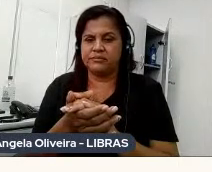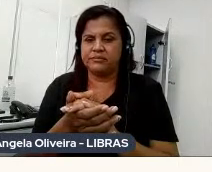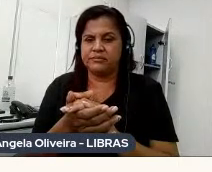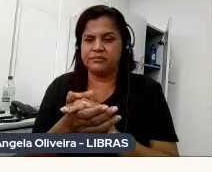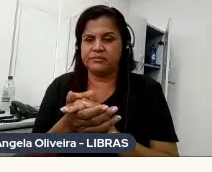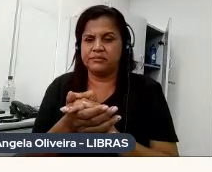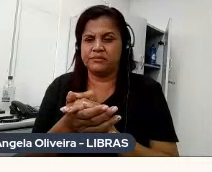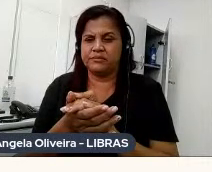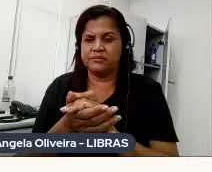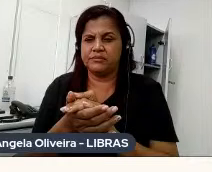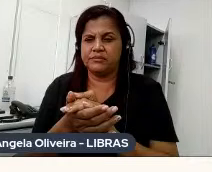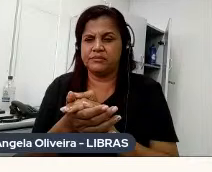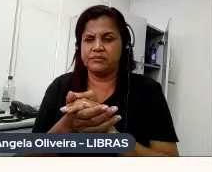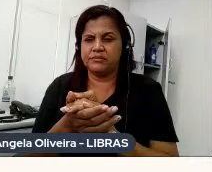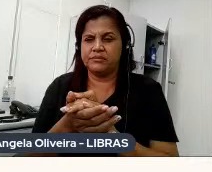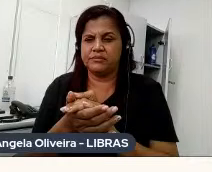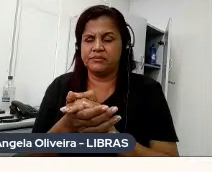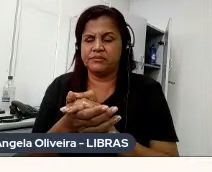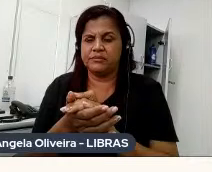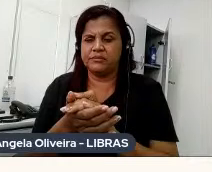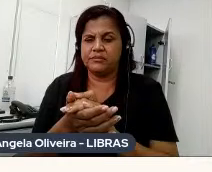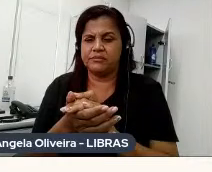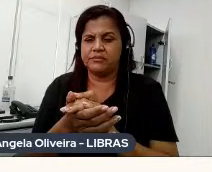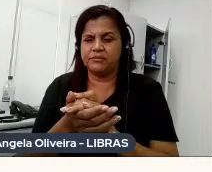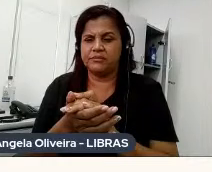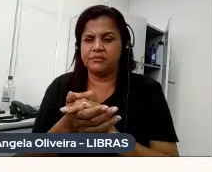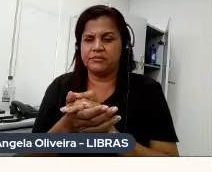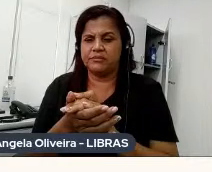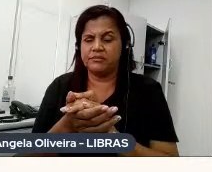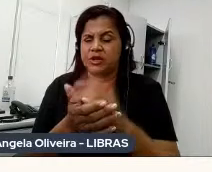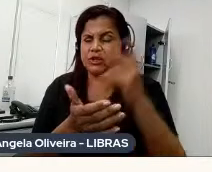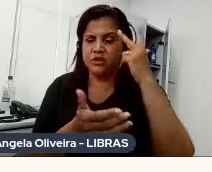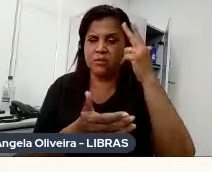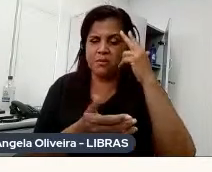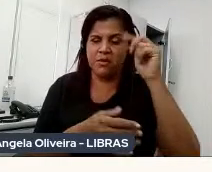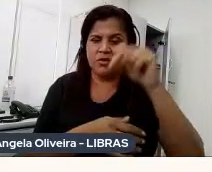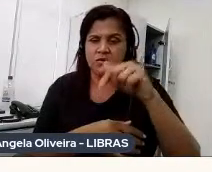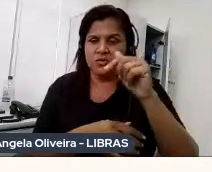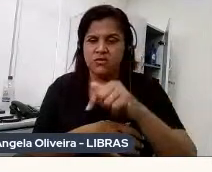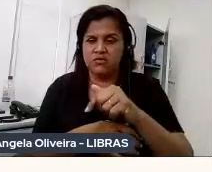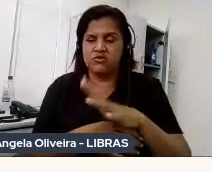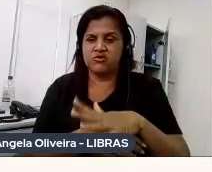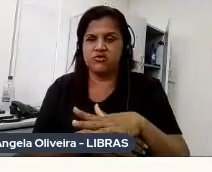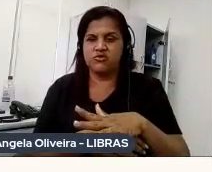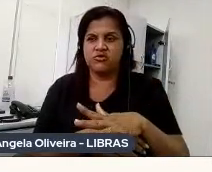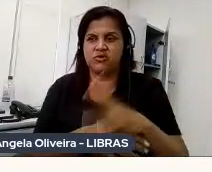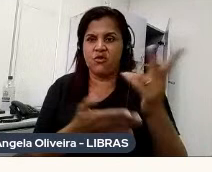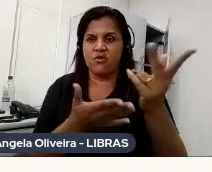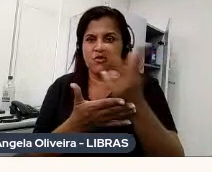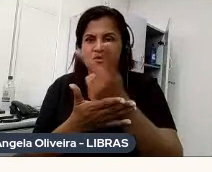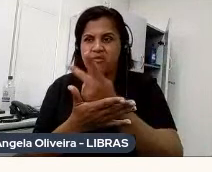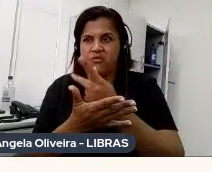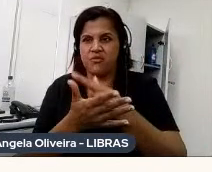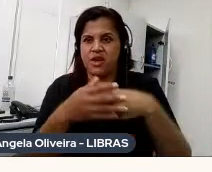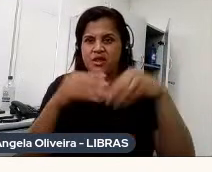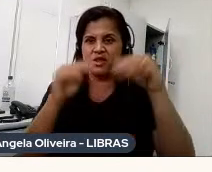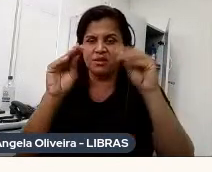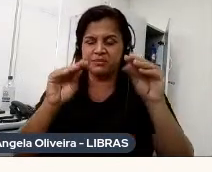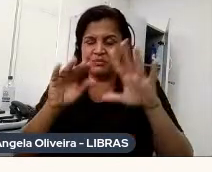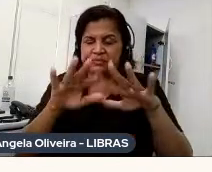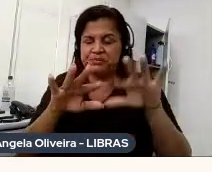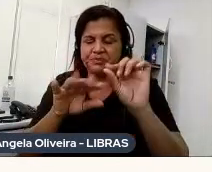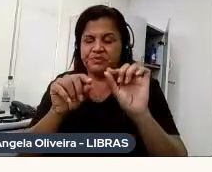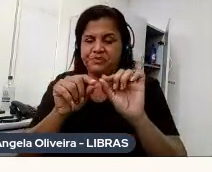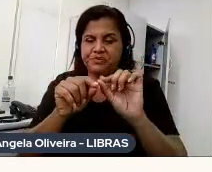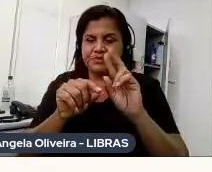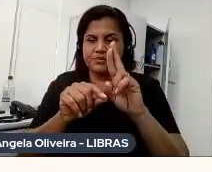tá, parou, é, normalmente hoje, quando a gente vai animar um boneco, a gente usa uma tractana, né, que a gente chama de rig, que prende o